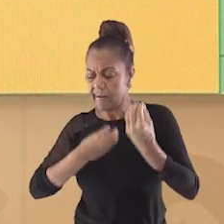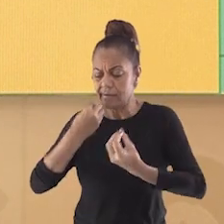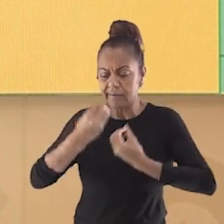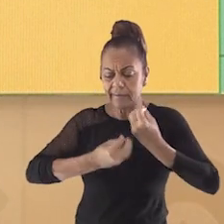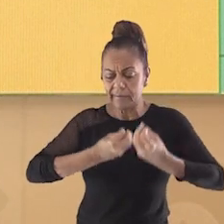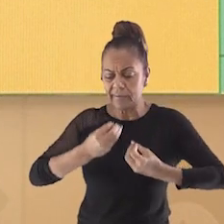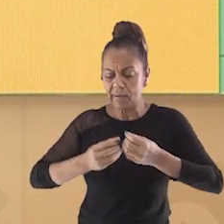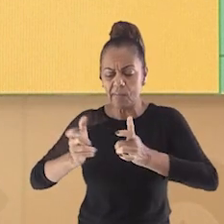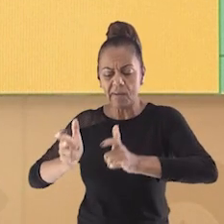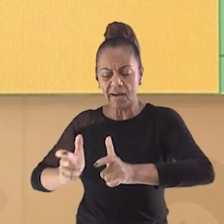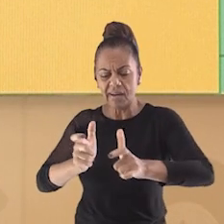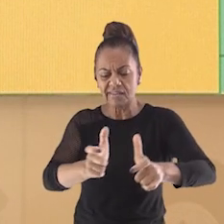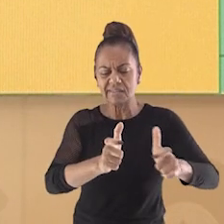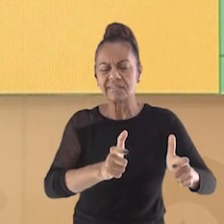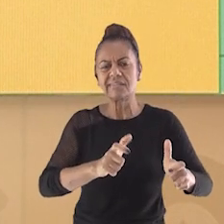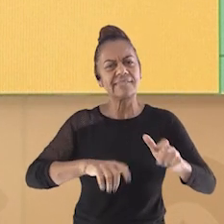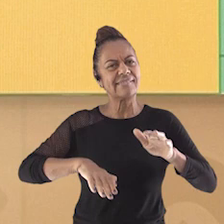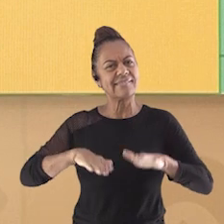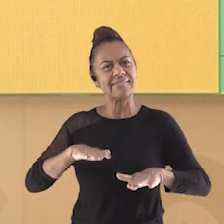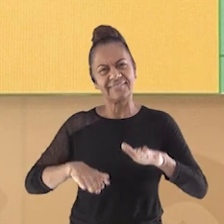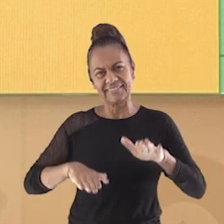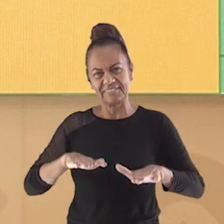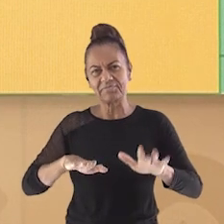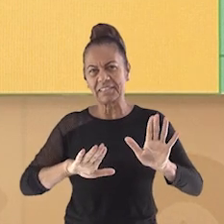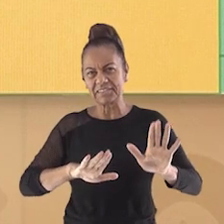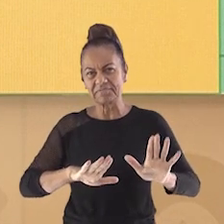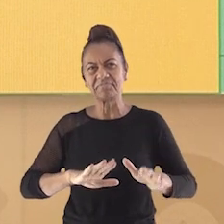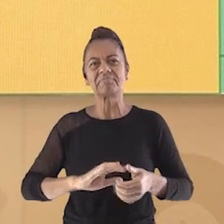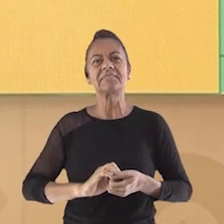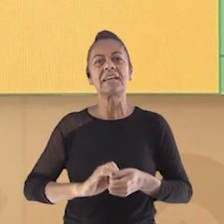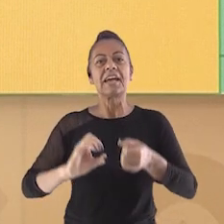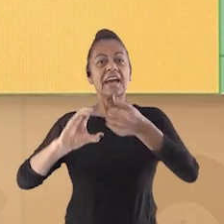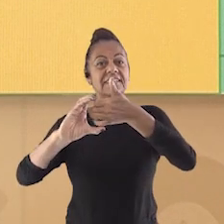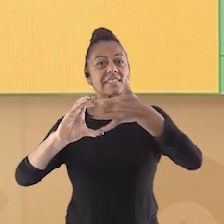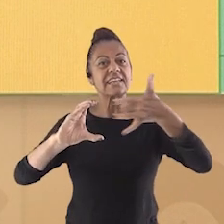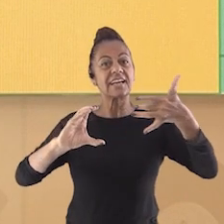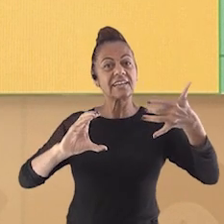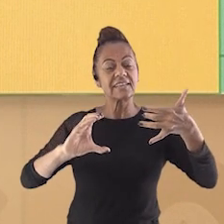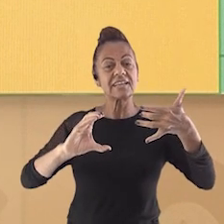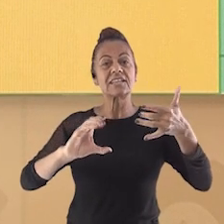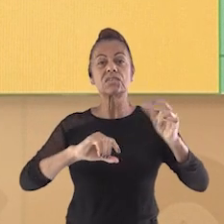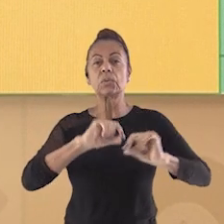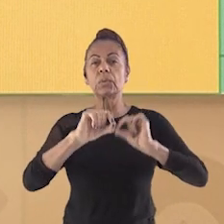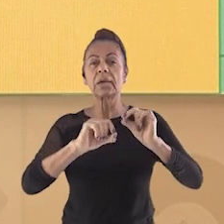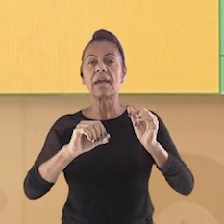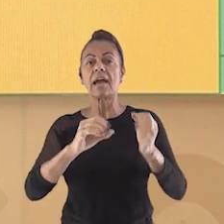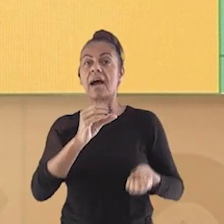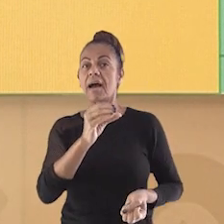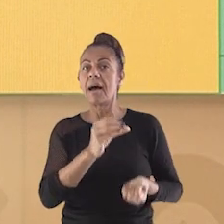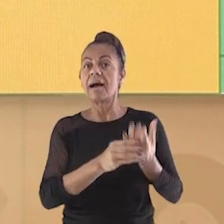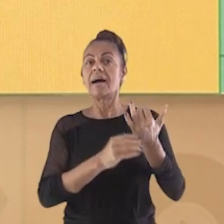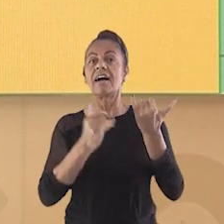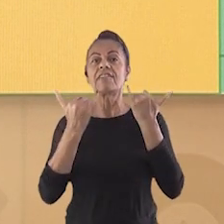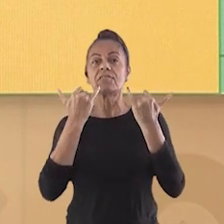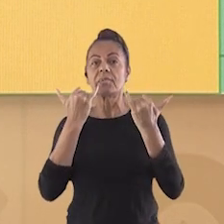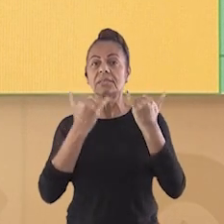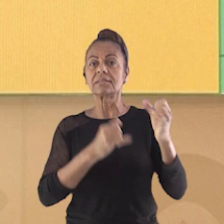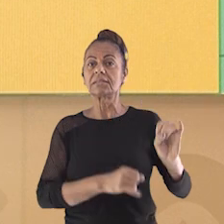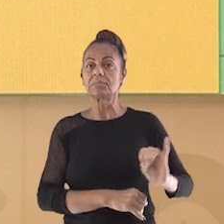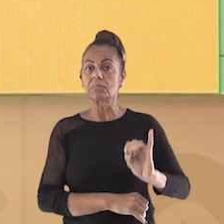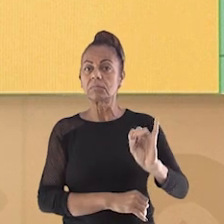de um determinado local. Essas características obtidas geram informações importantes